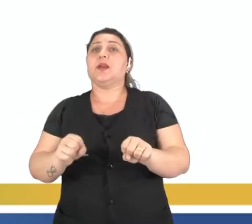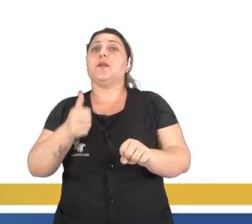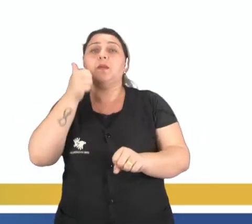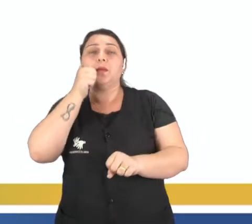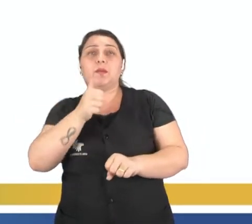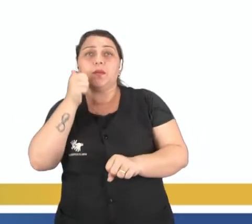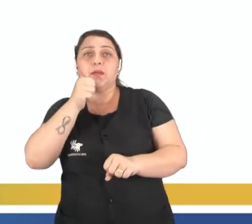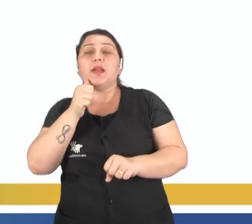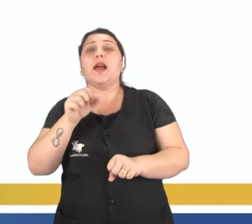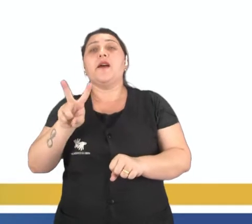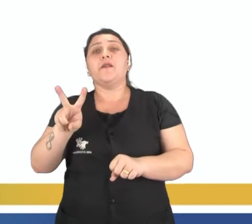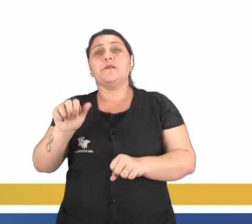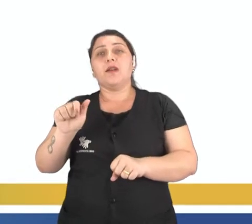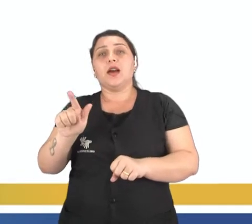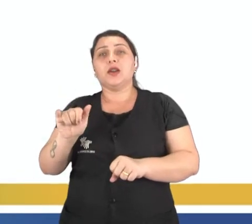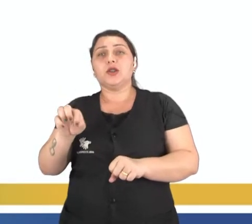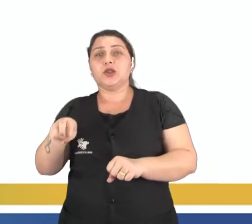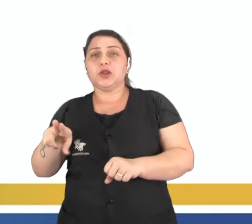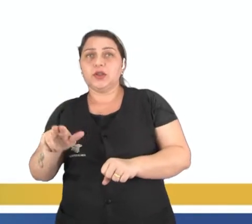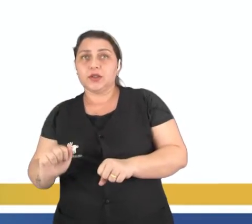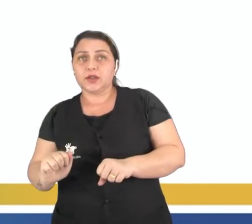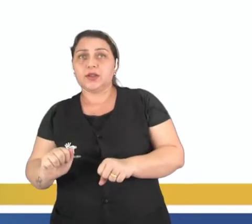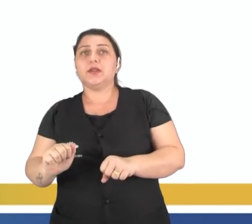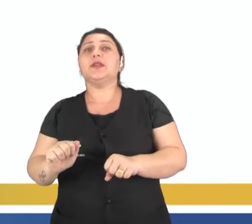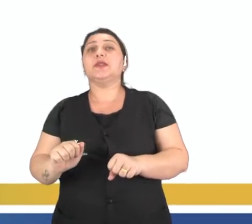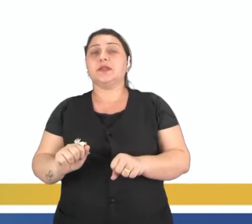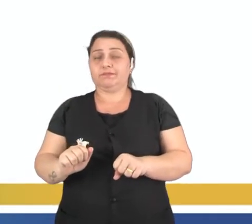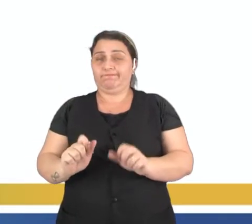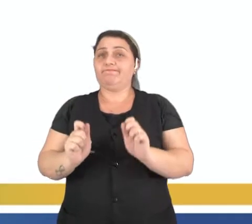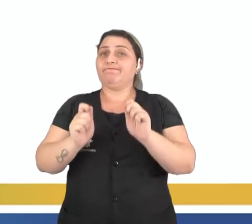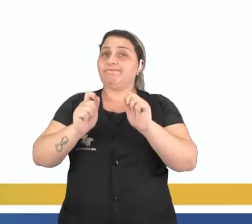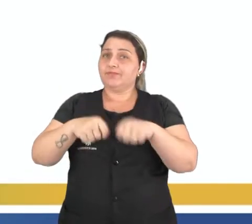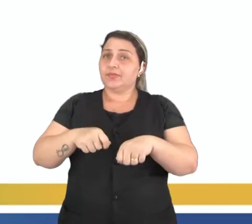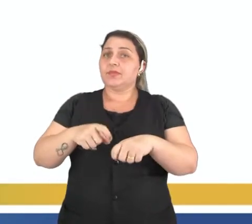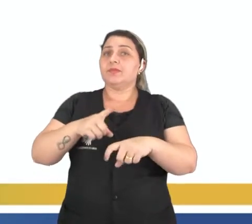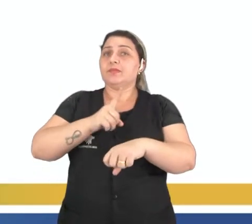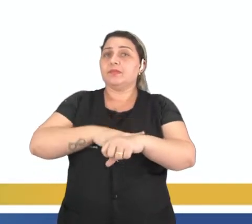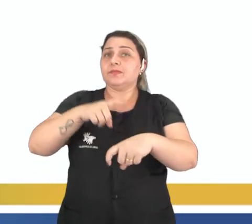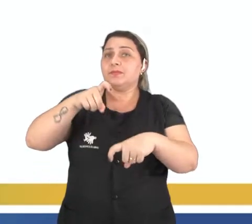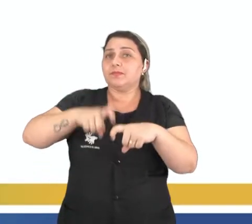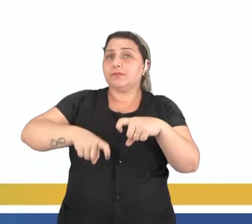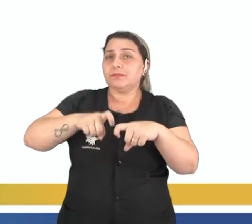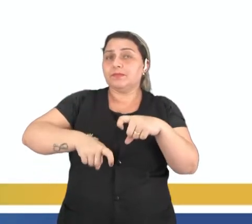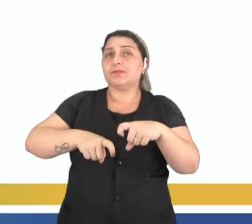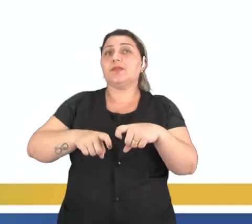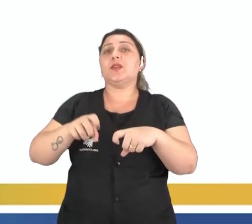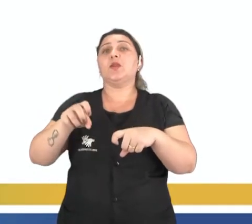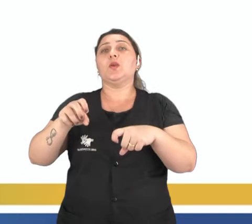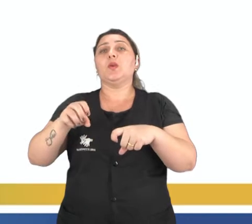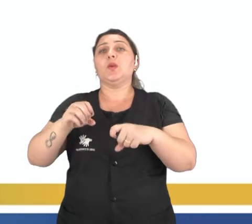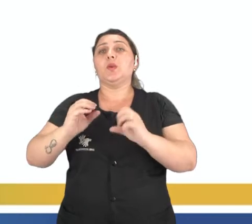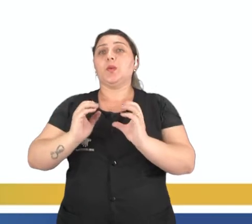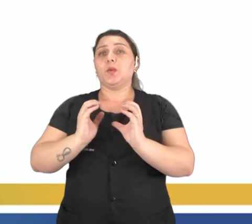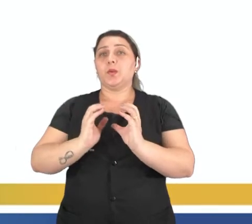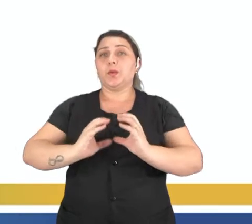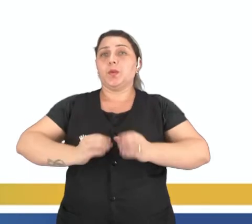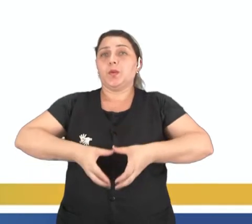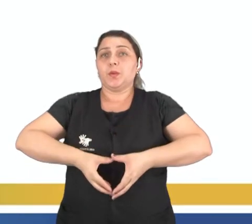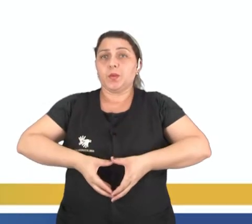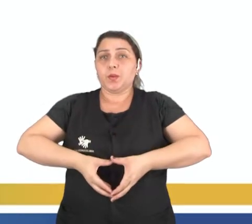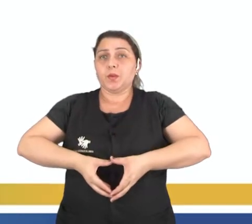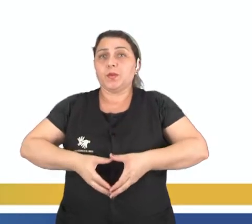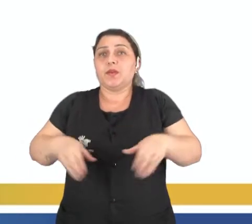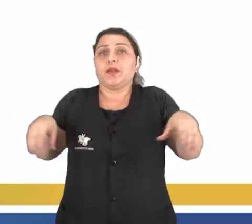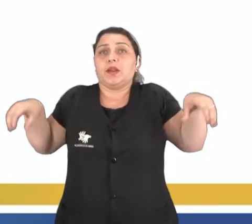Nós temos a vagina, tá? Que vai ser esse canal que vai permitir o ato sexual. Nós temos o útero, nós temos as